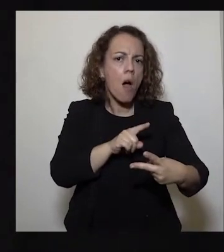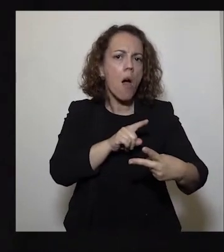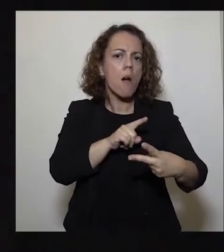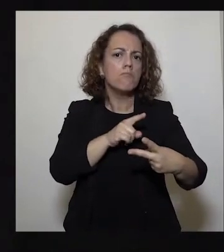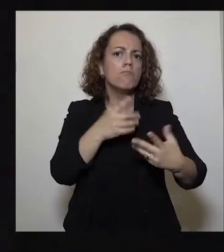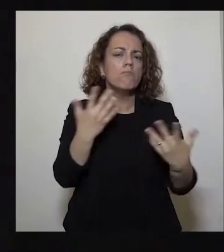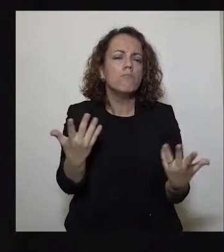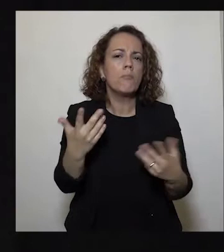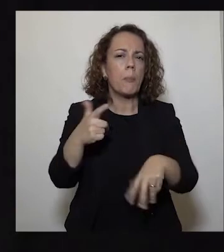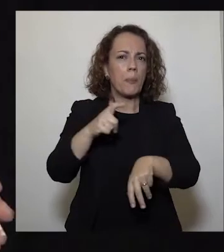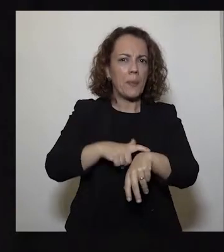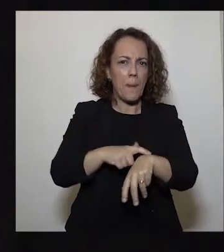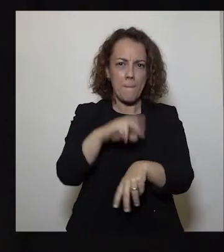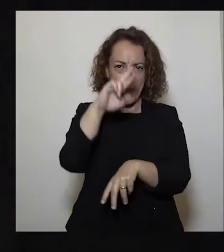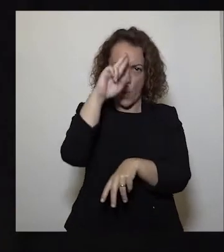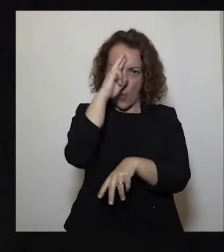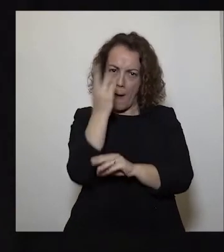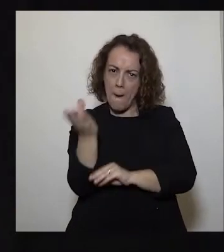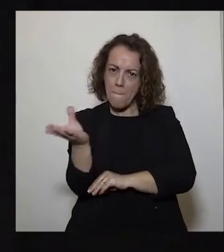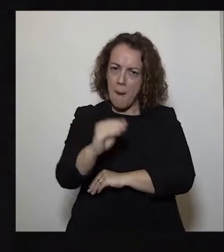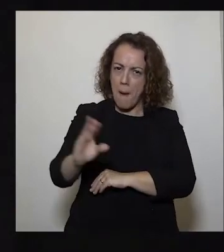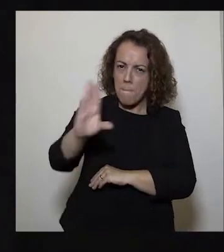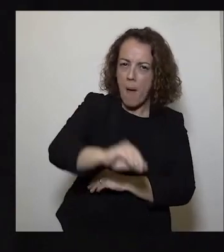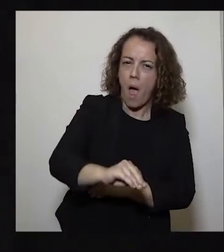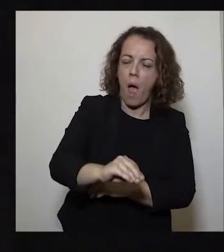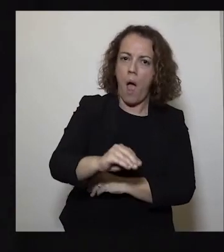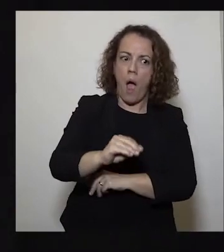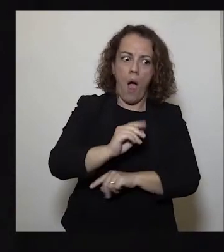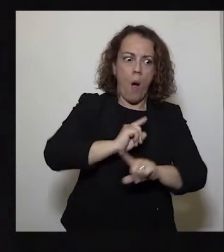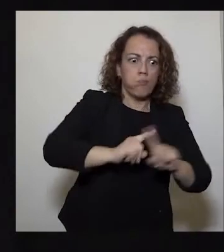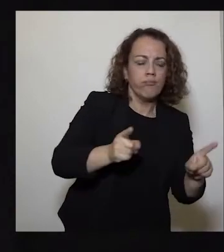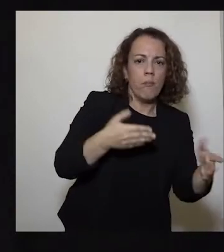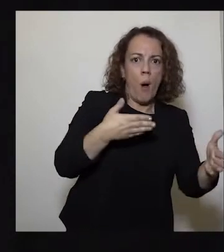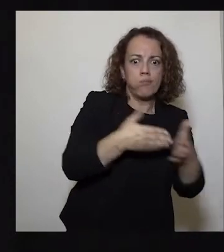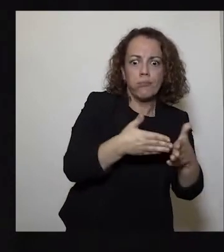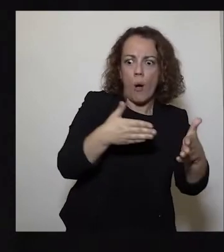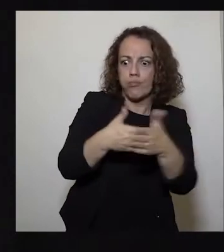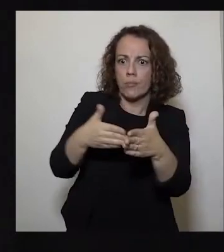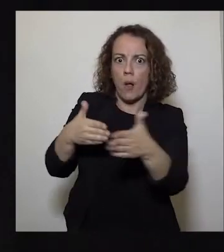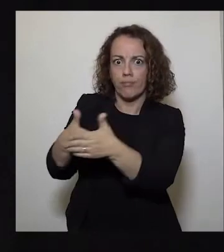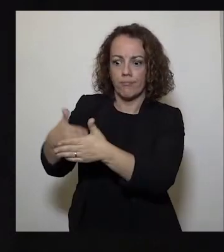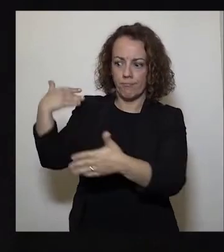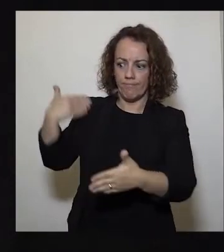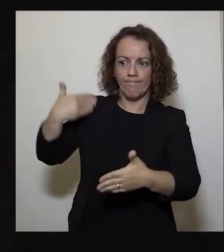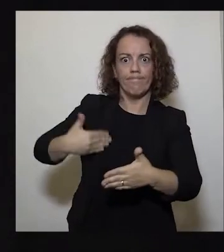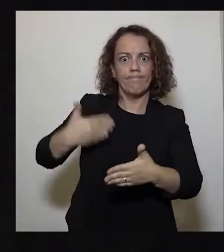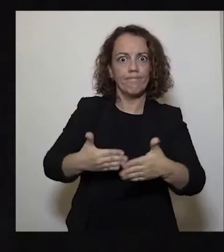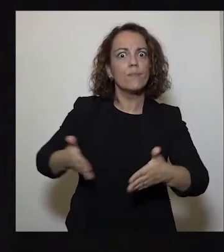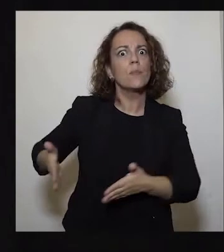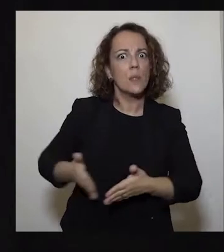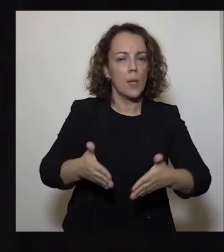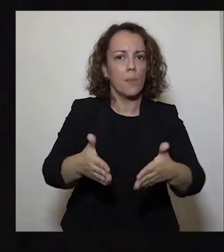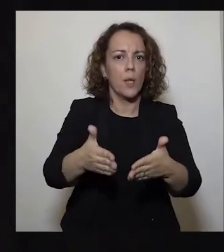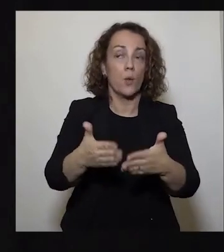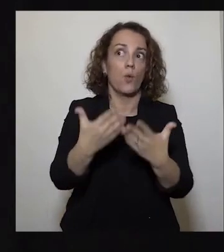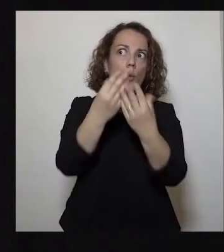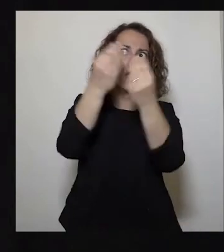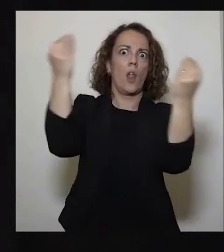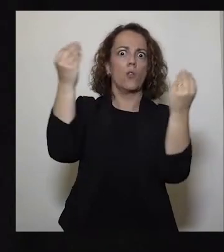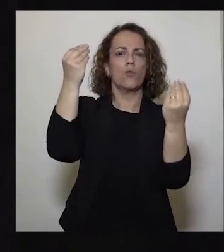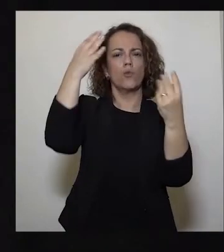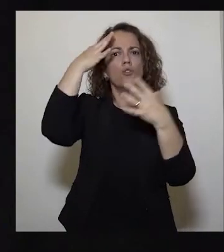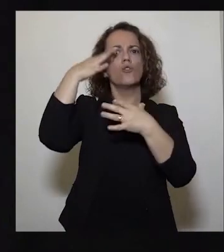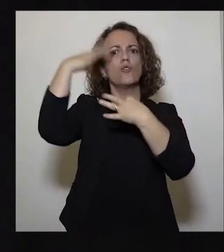por algum tempo mais, também as privações neste caminho a que tantos estrangeiros